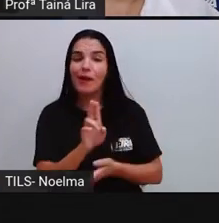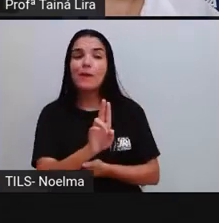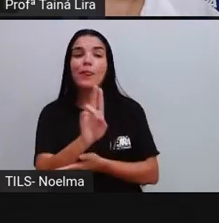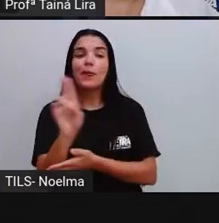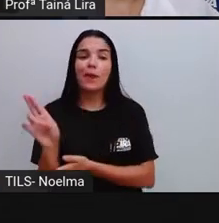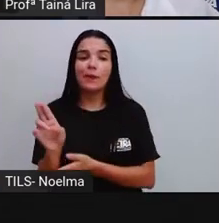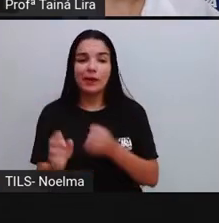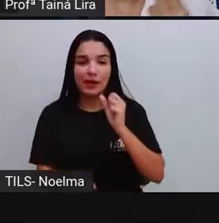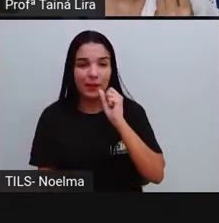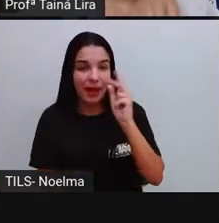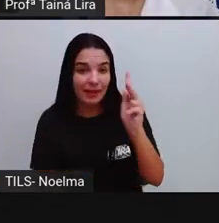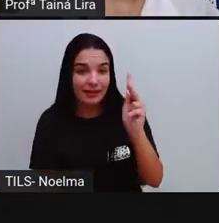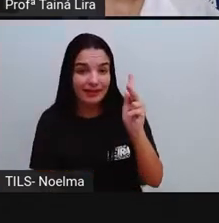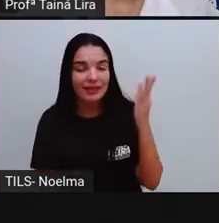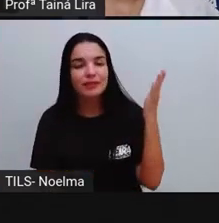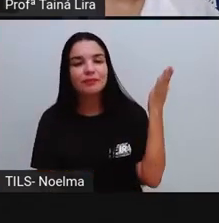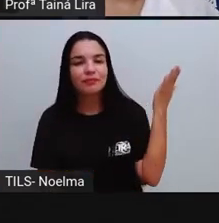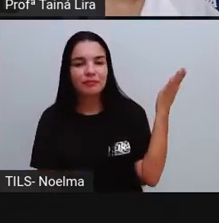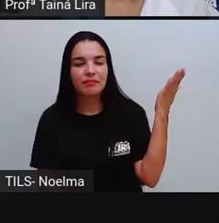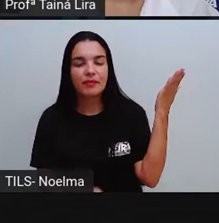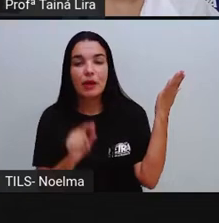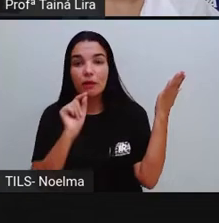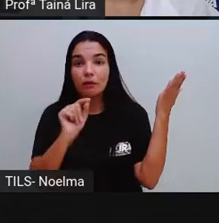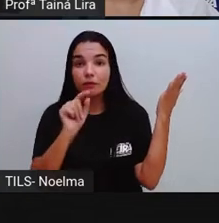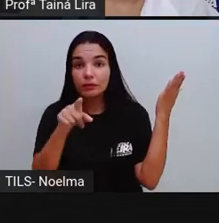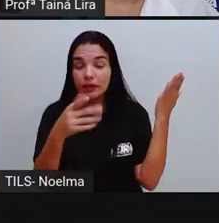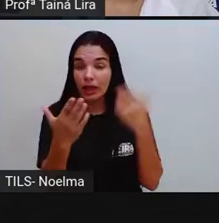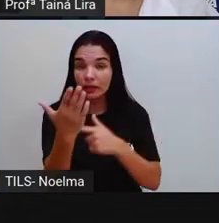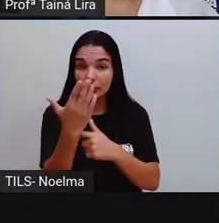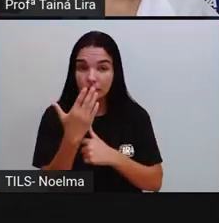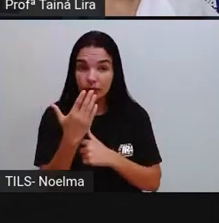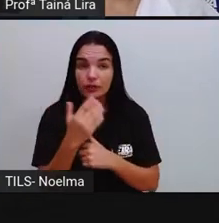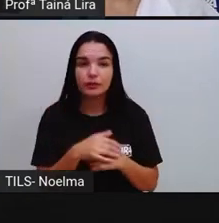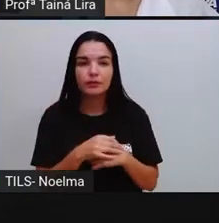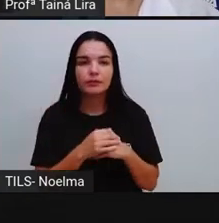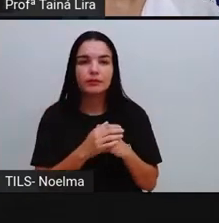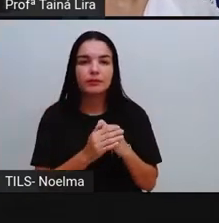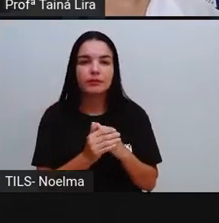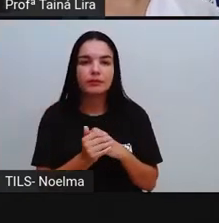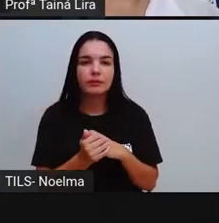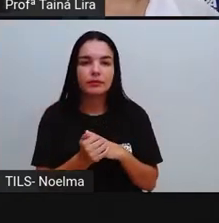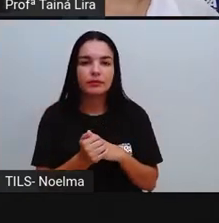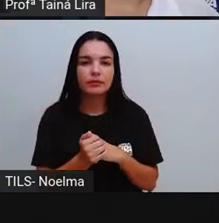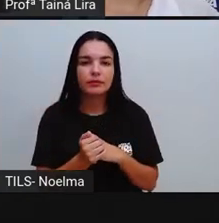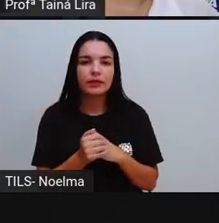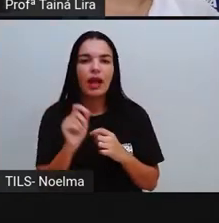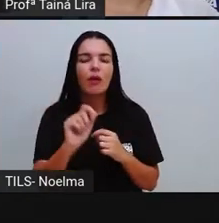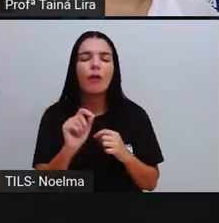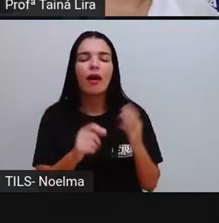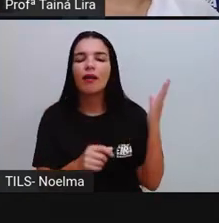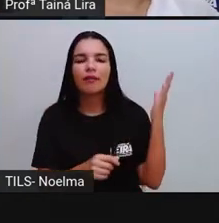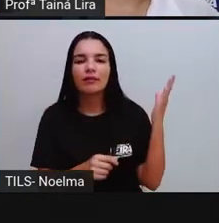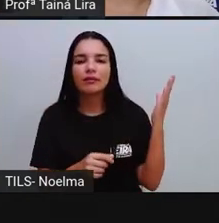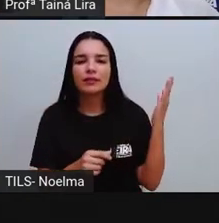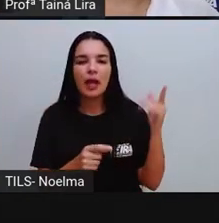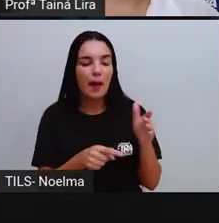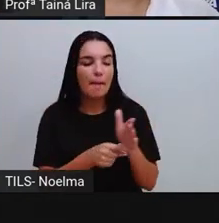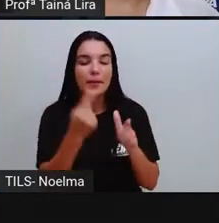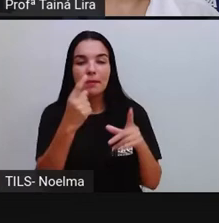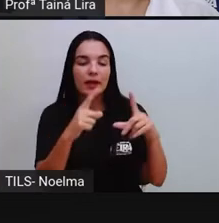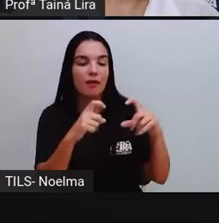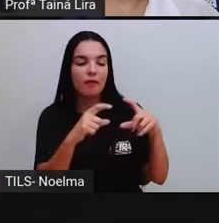figuras, Tá? Então, O que a Pro quer, Que o segundo ano me ajude aí, Tá? Então, Quem sabe, Como é o nome,